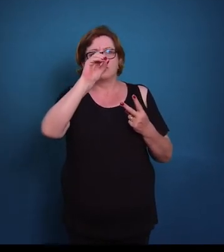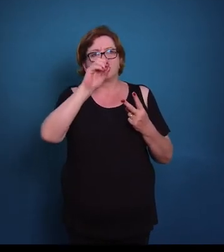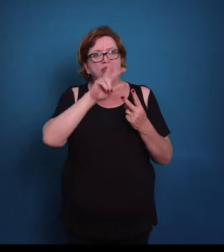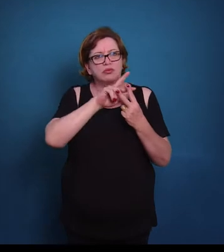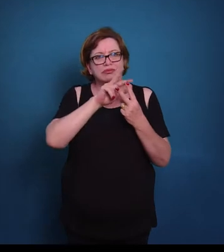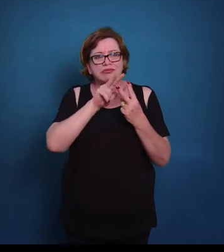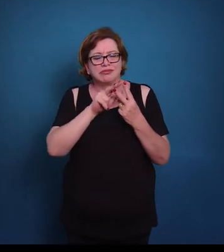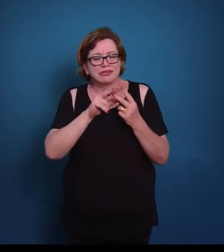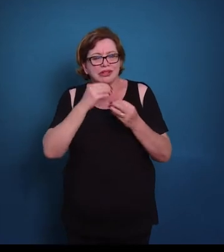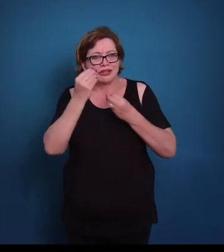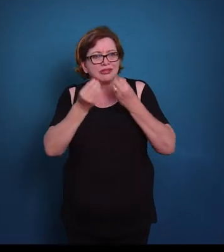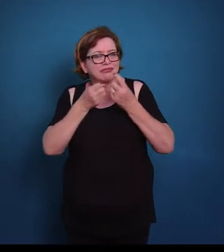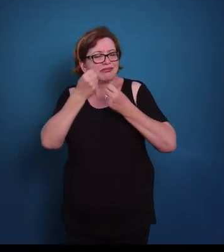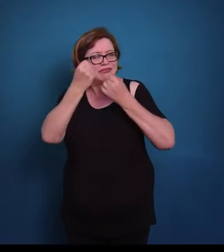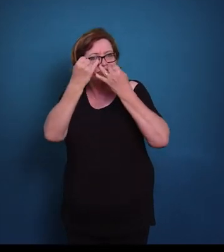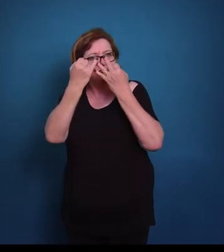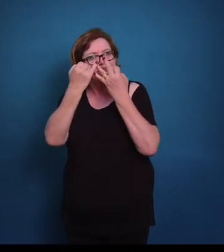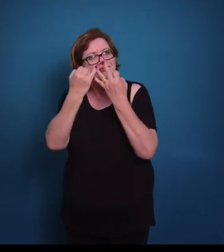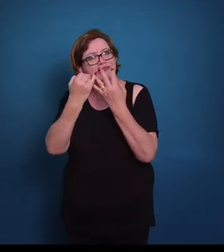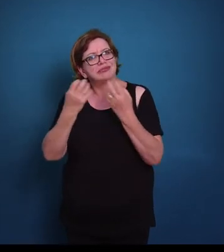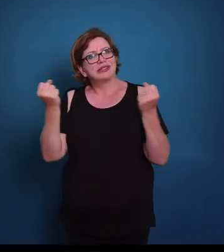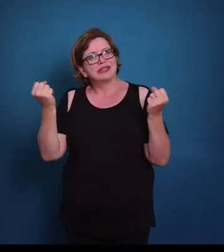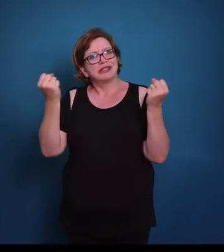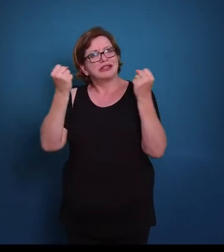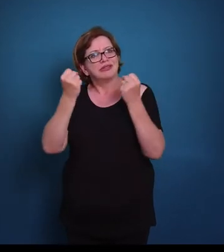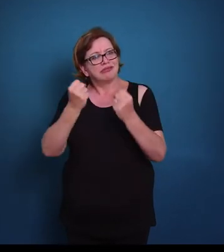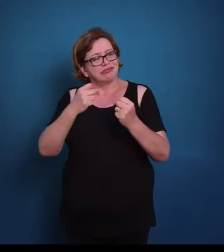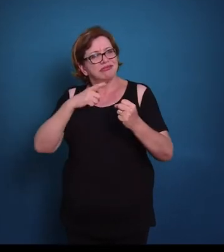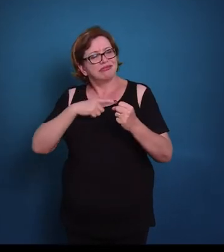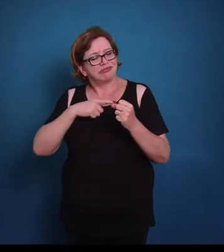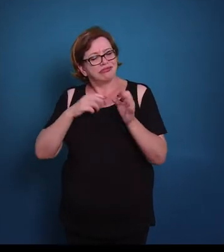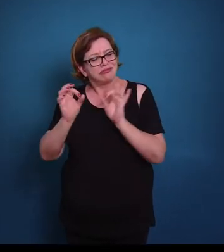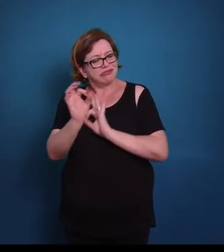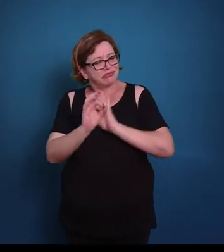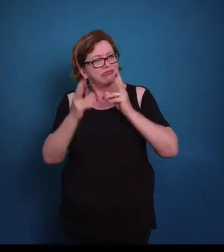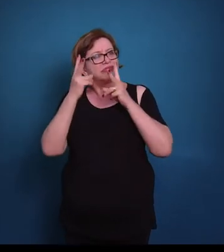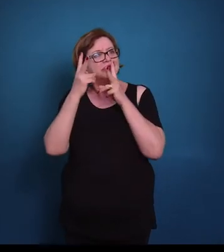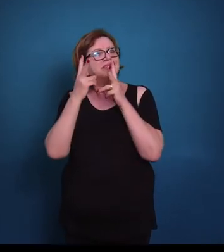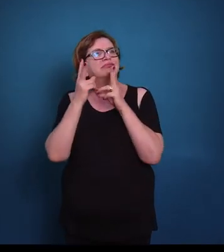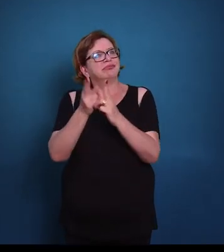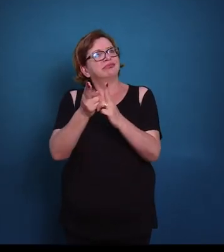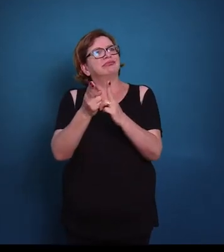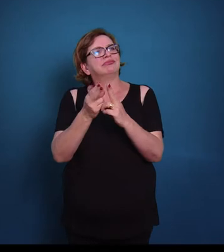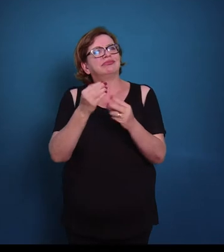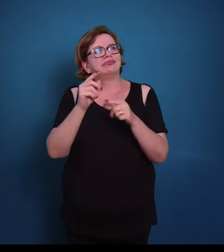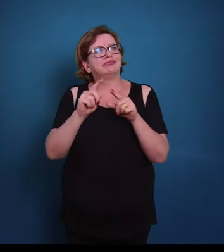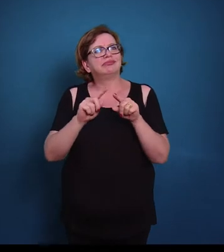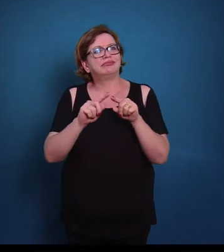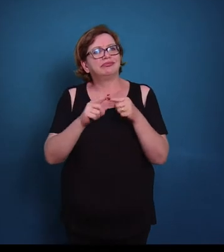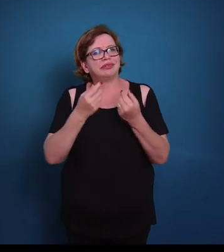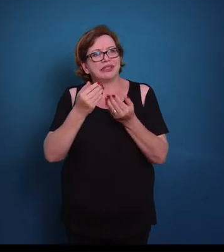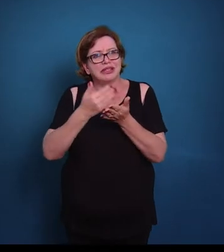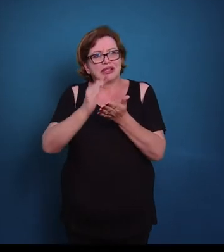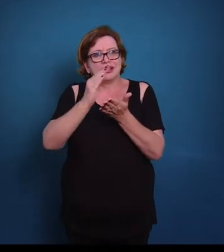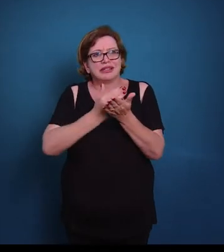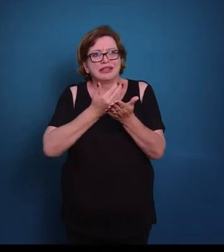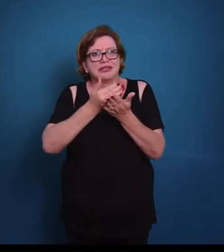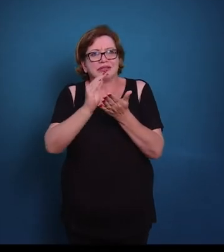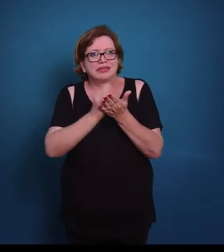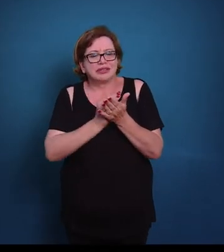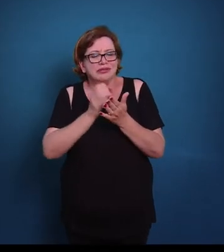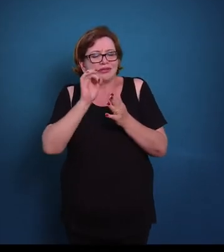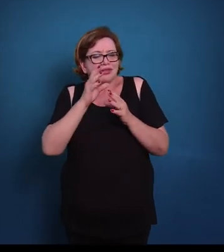histologicamente, eles possuem a mesma estrutura. Então essa separação é somente